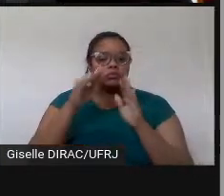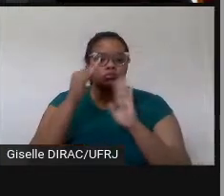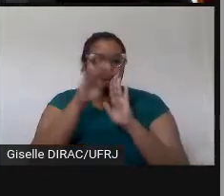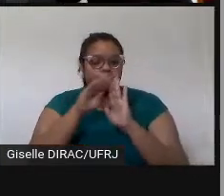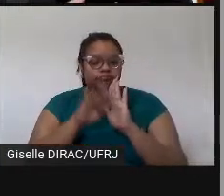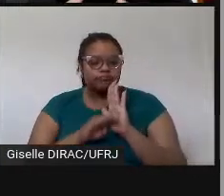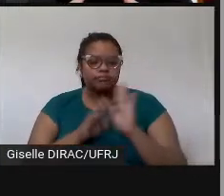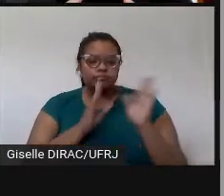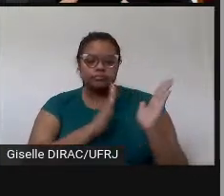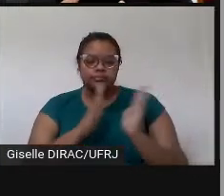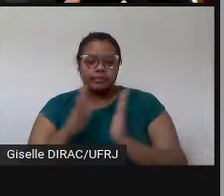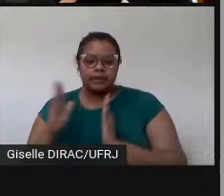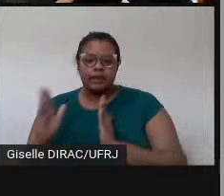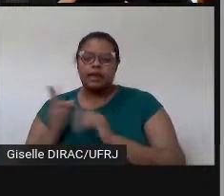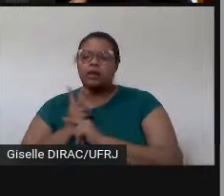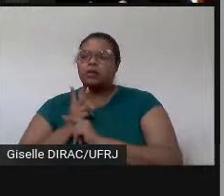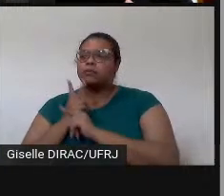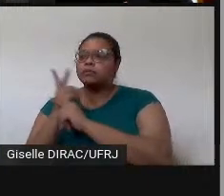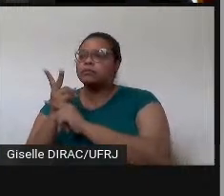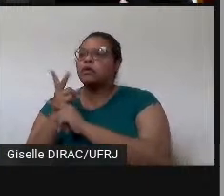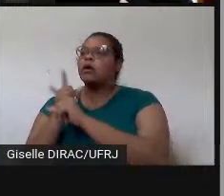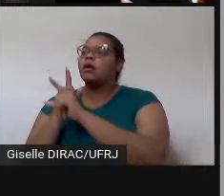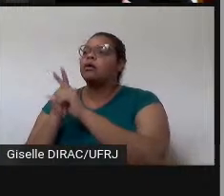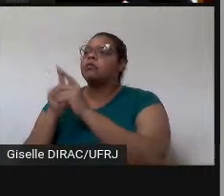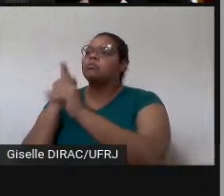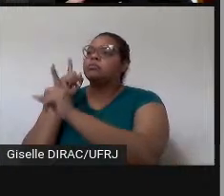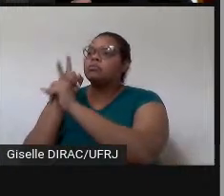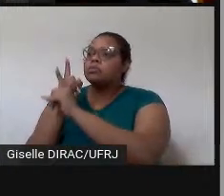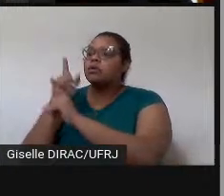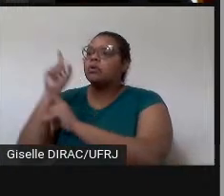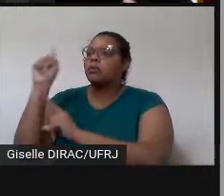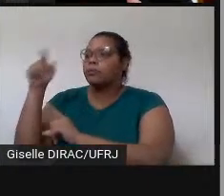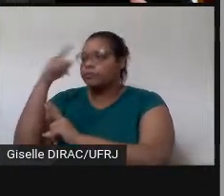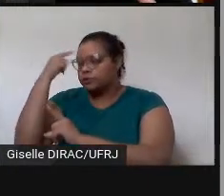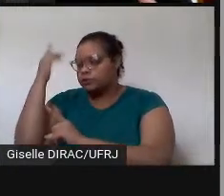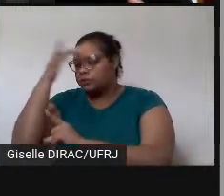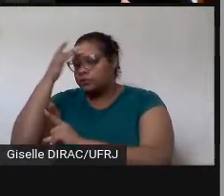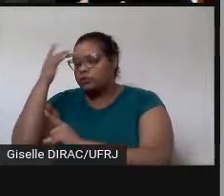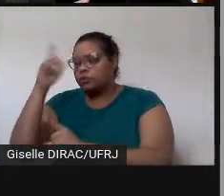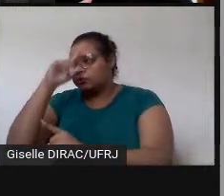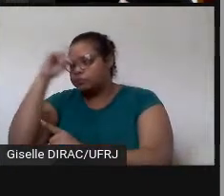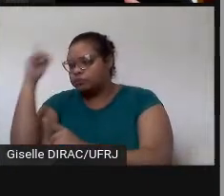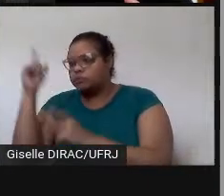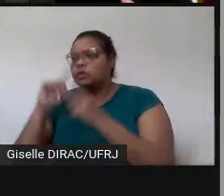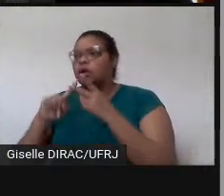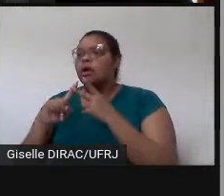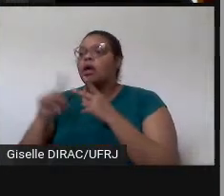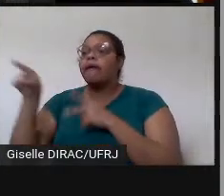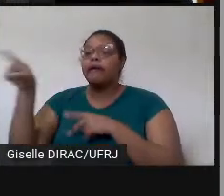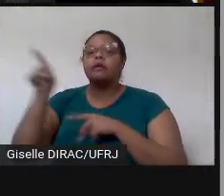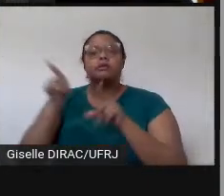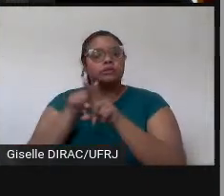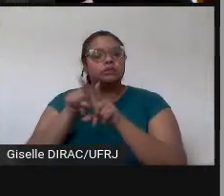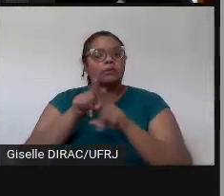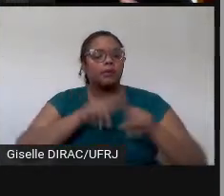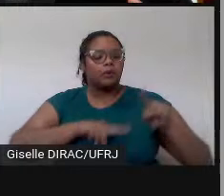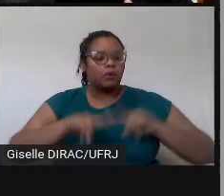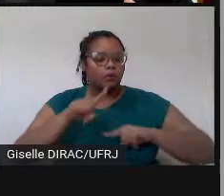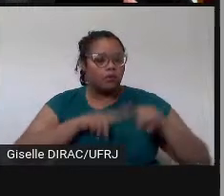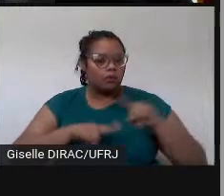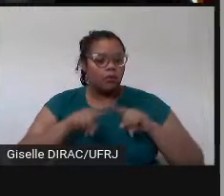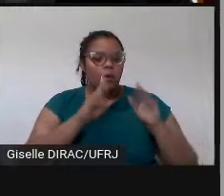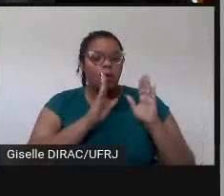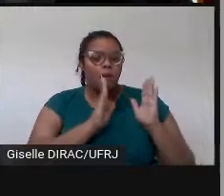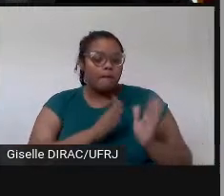função de entrar em contato com os autores, né, com os pareceristas, de coordenar o processo